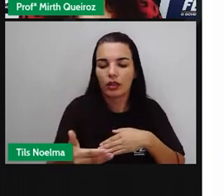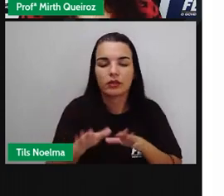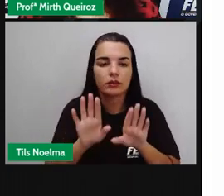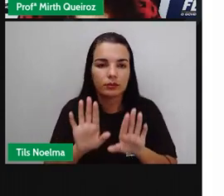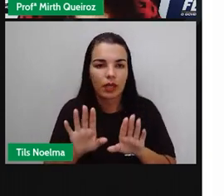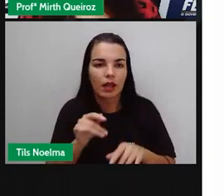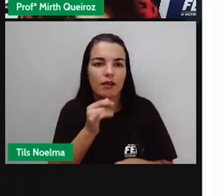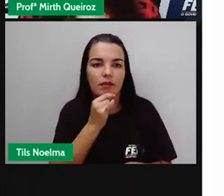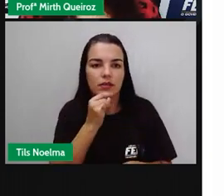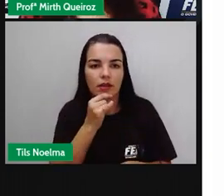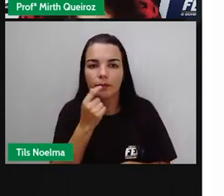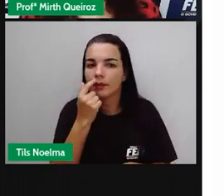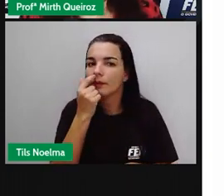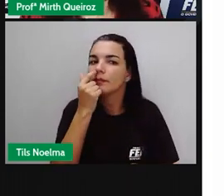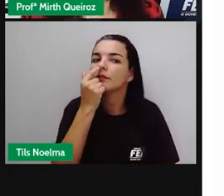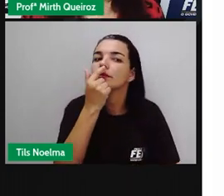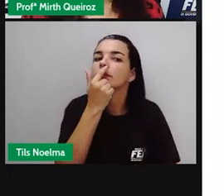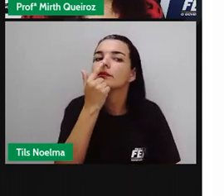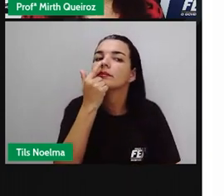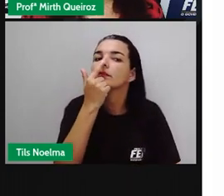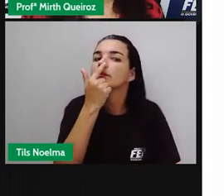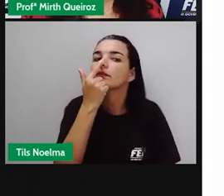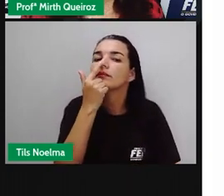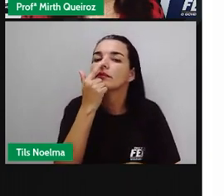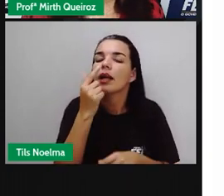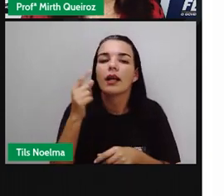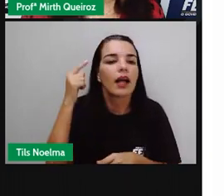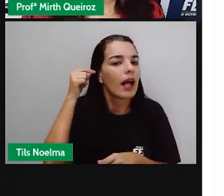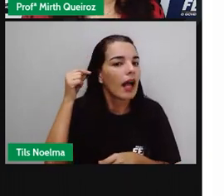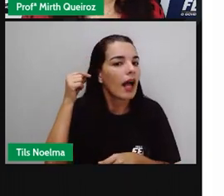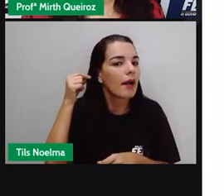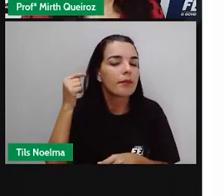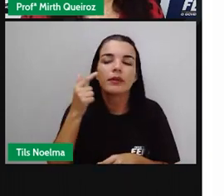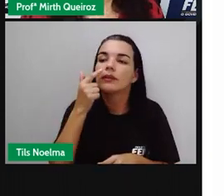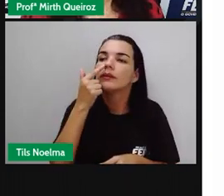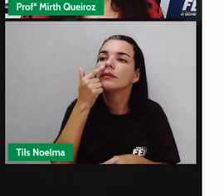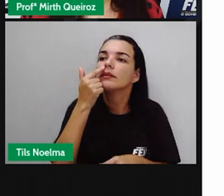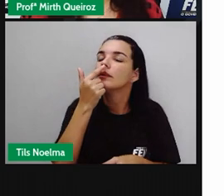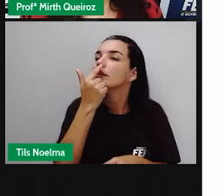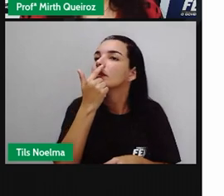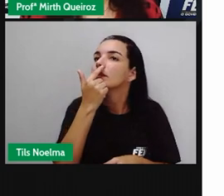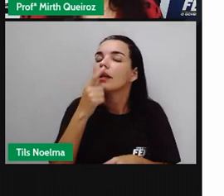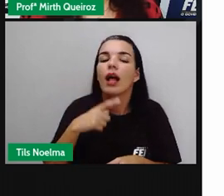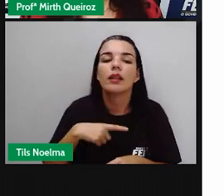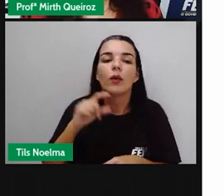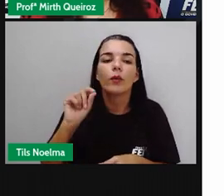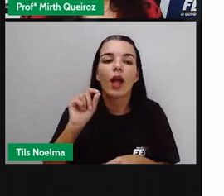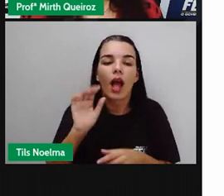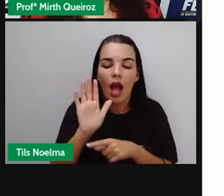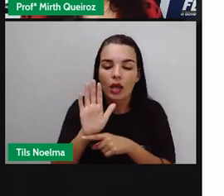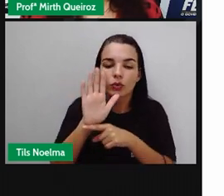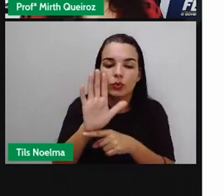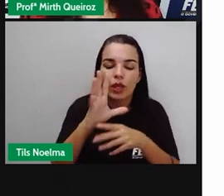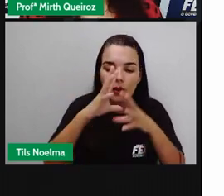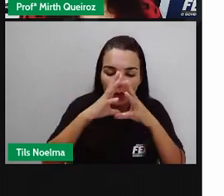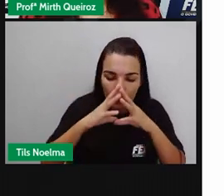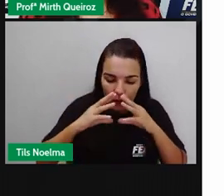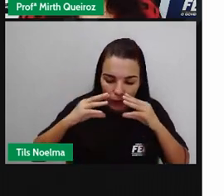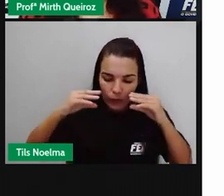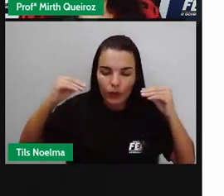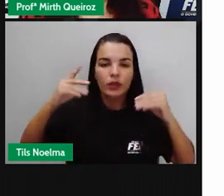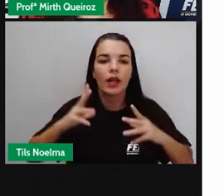nasal e os pelos, por exemplo, ajudam aí a filtrar o ar, né? com isso, a gente consegue se livrar